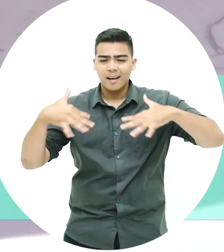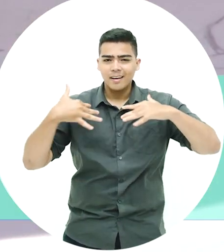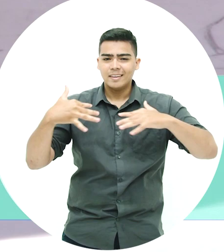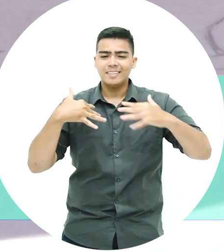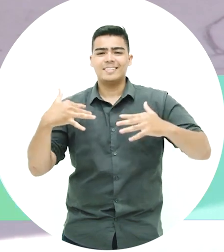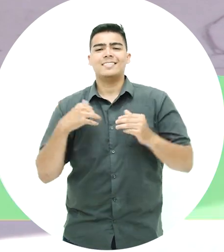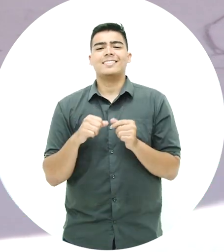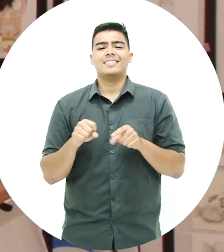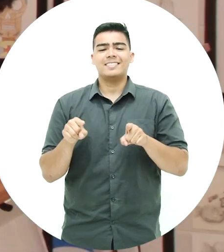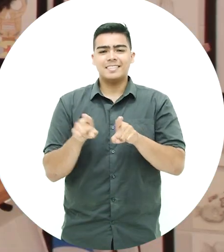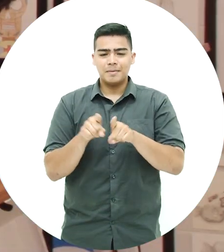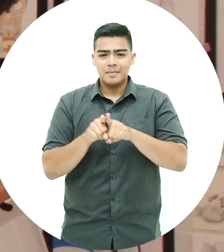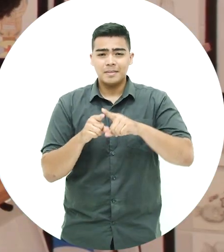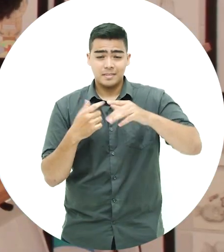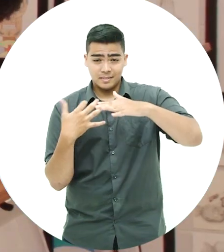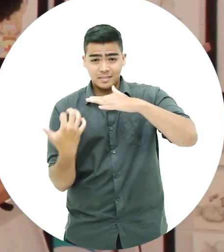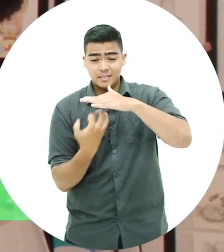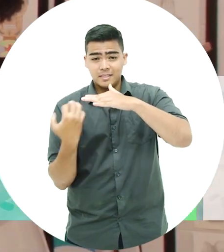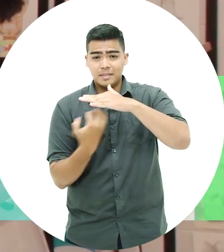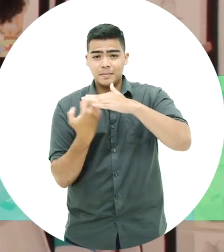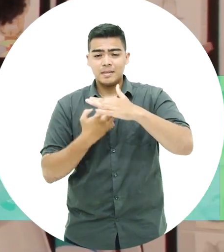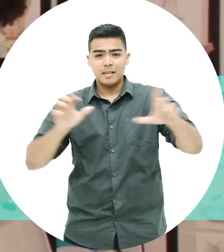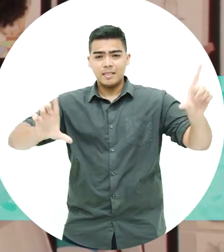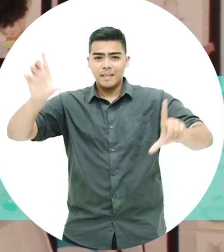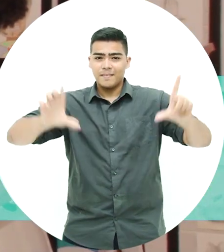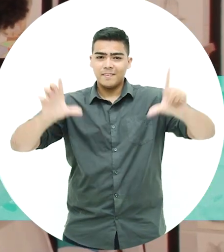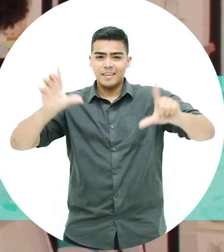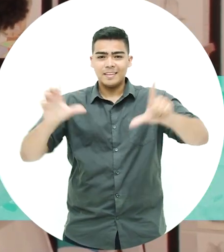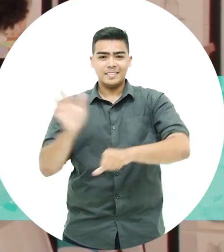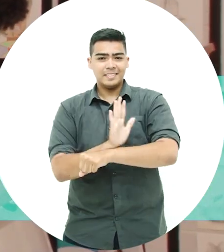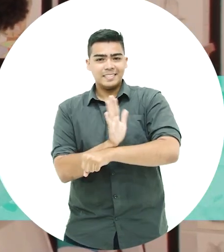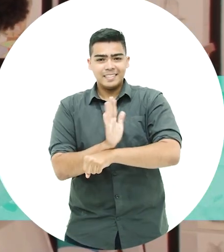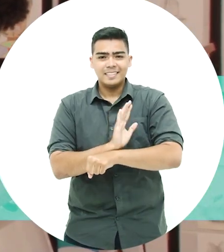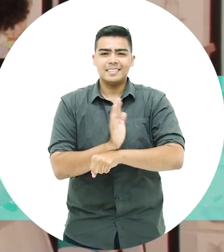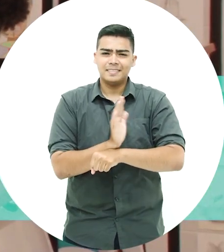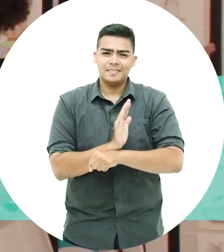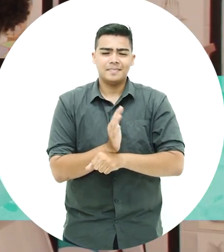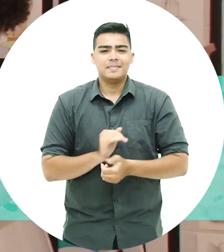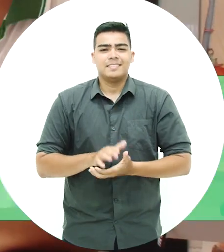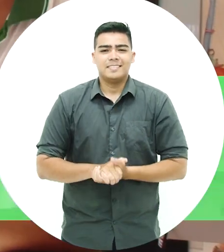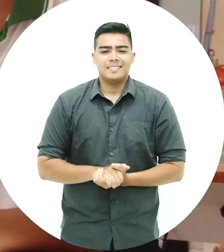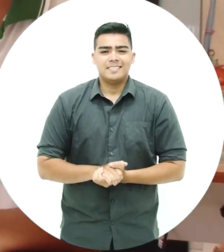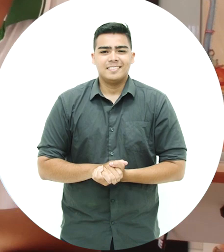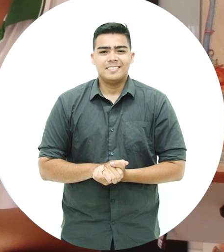empresas de pós-produção de audiovisual, produtoras e estúdios de TV e cinema.